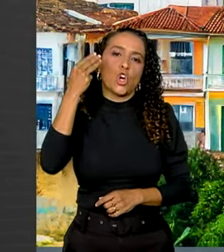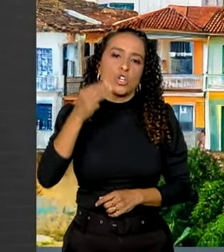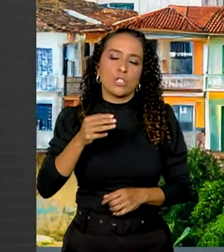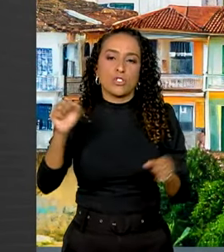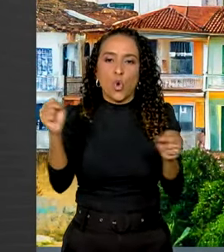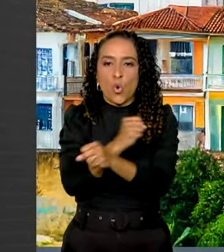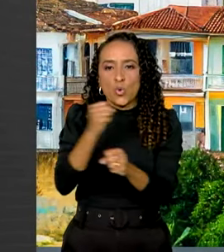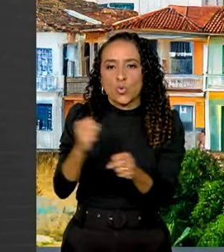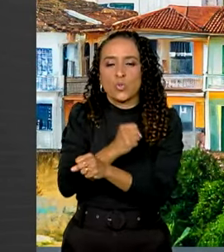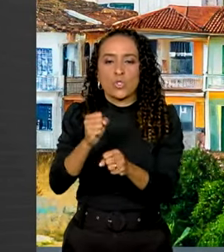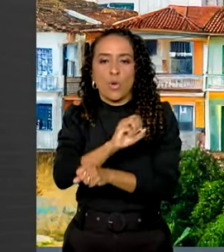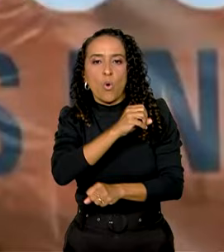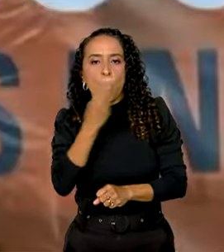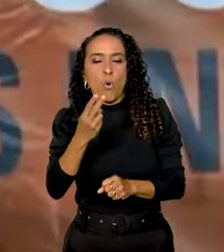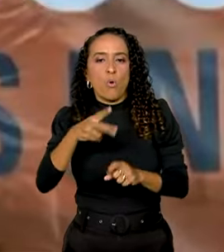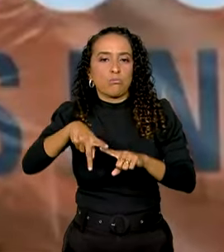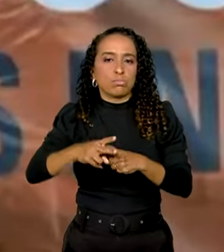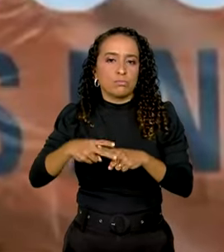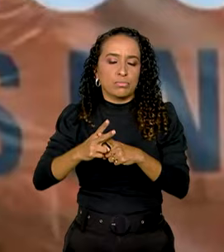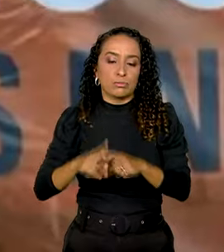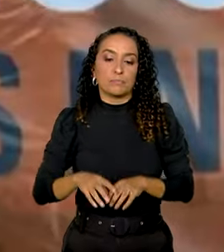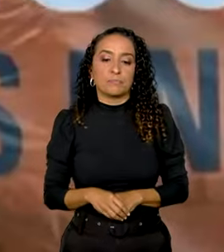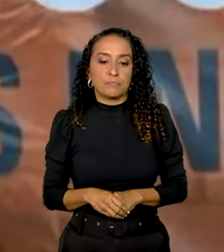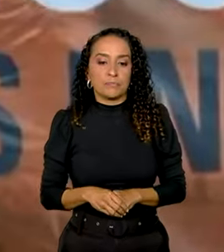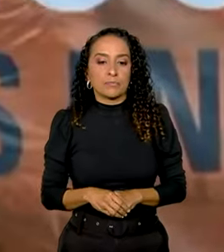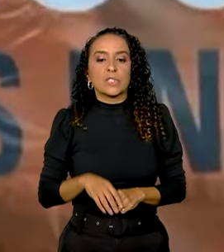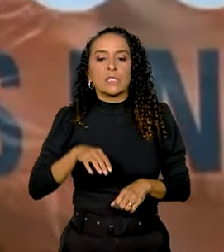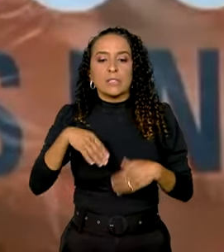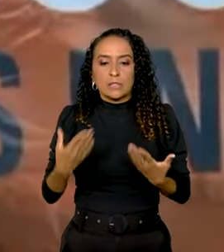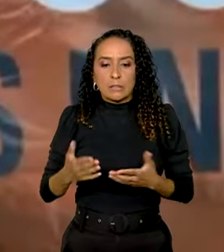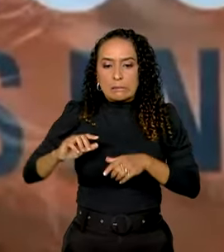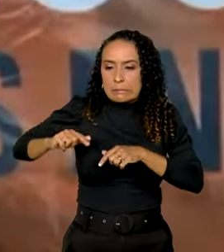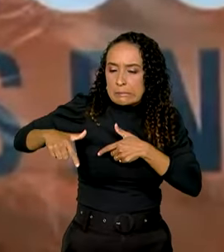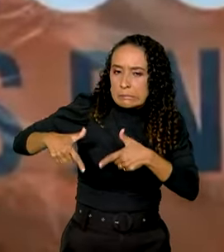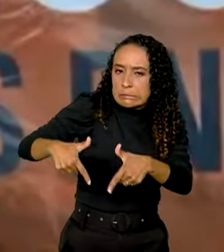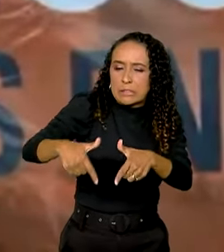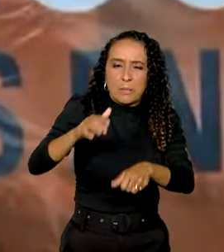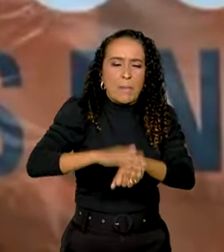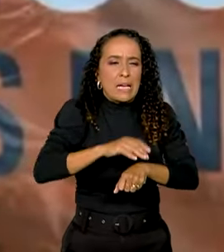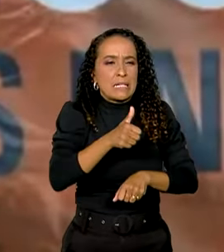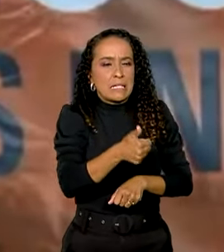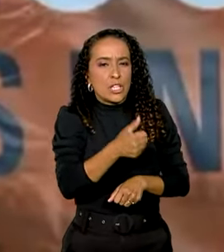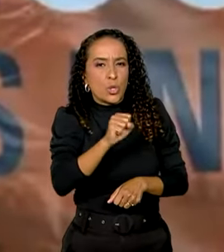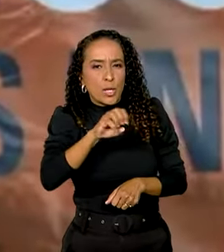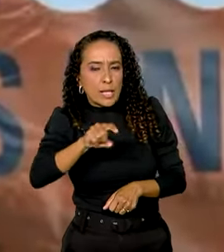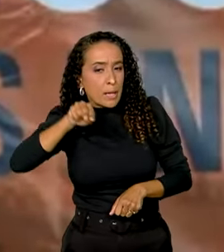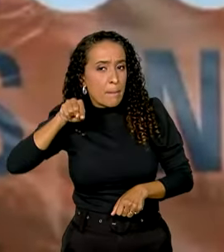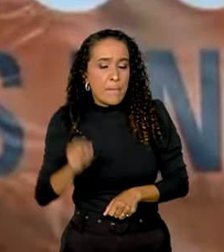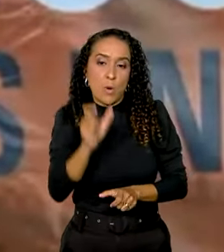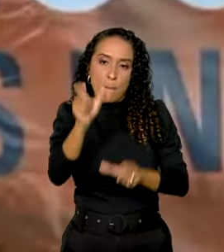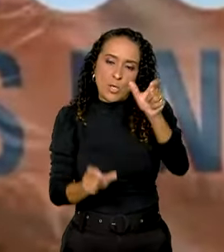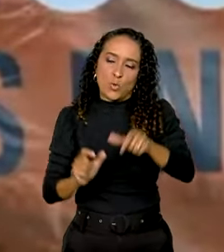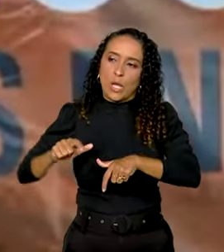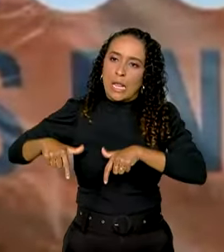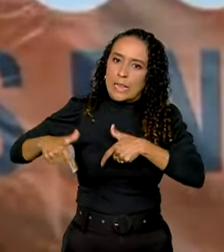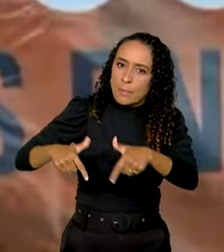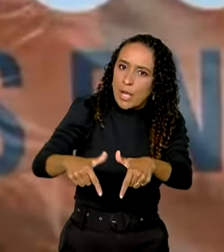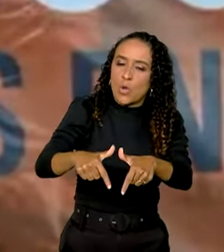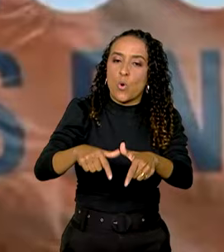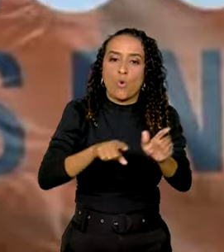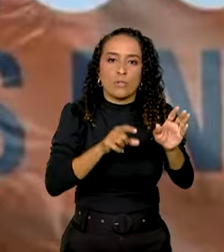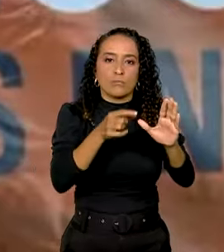construção ou em reforma. Sem o trabalho dos mais de 180 mil recenseadores que trabalharam nesse censo, seria impossível